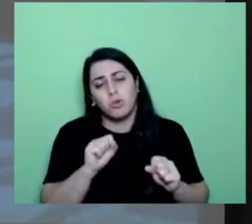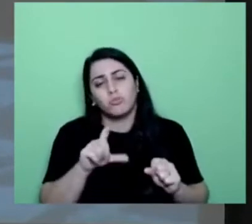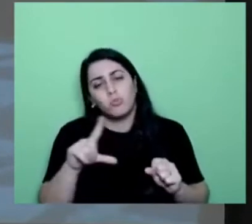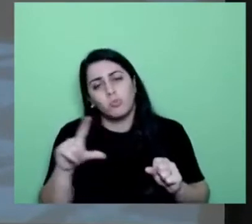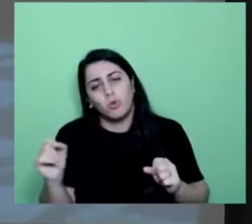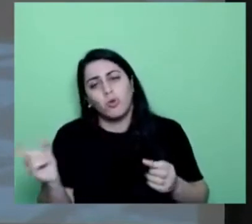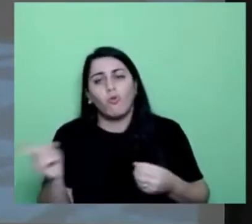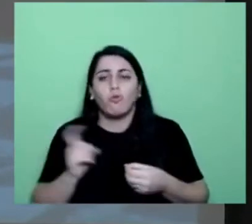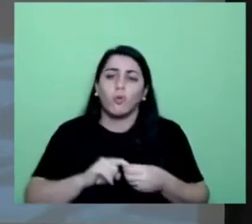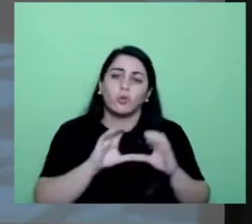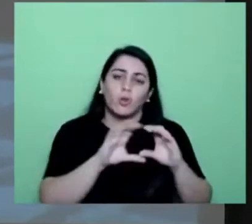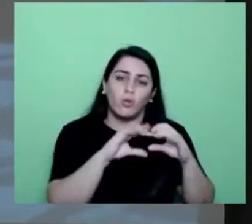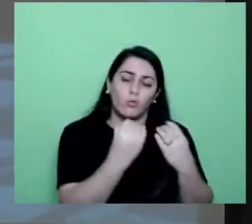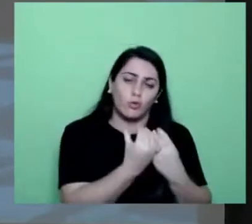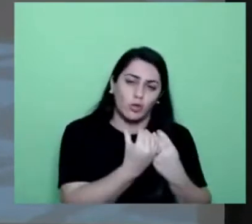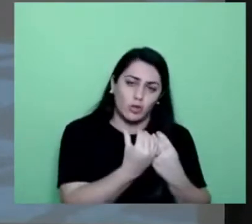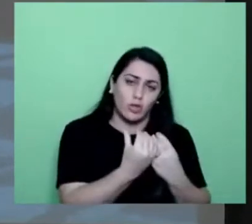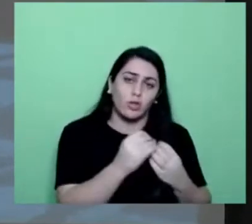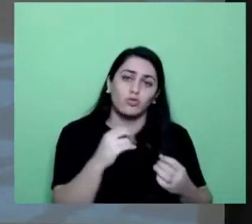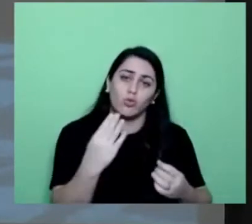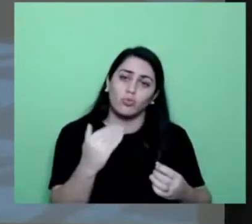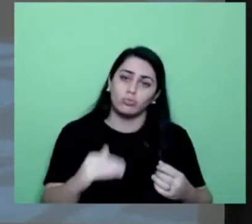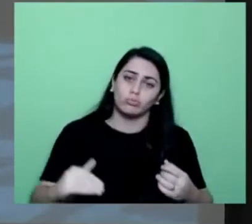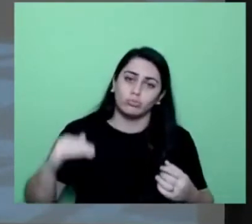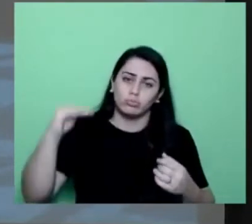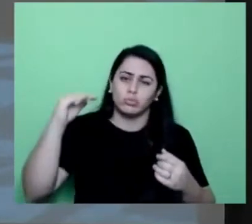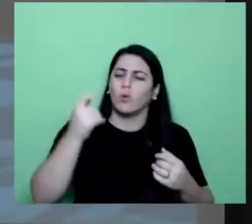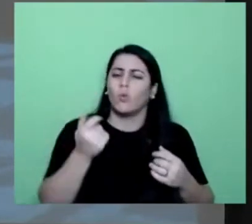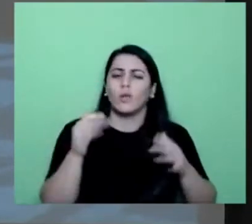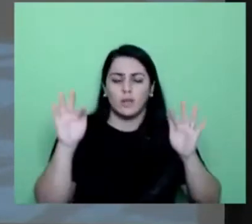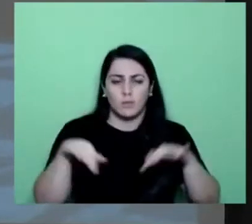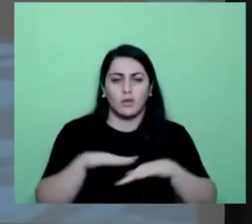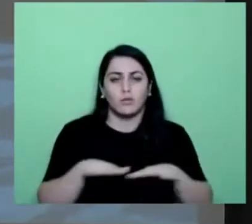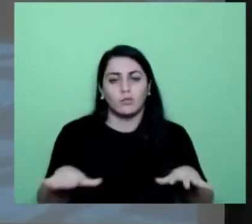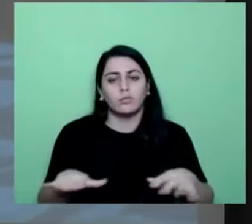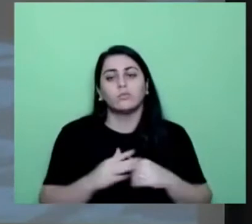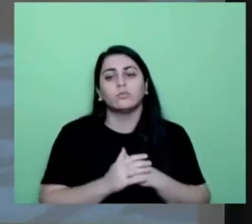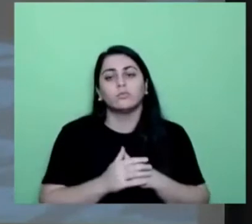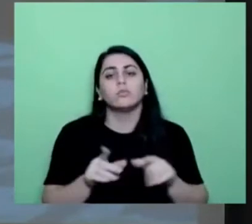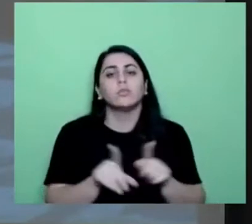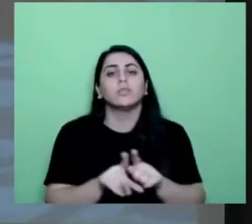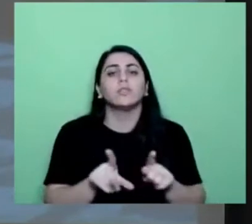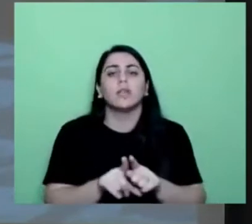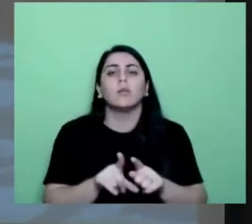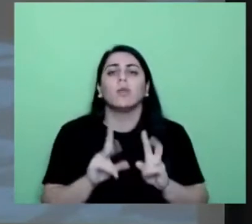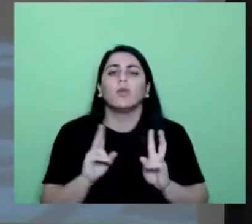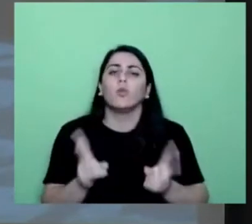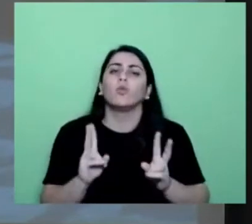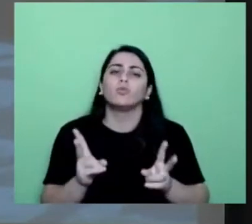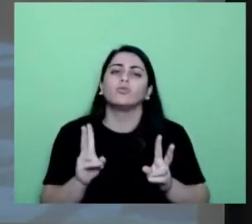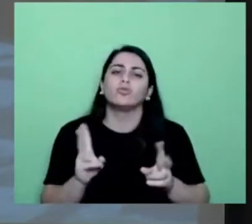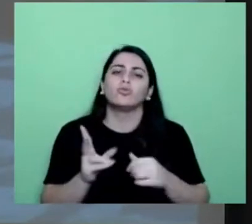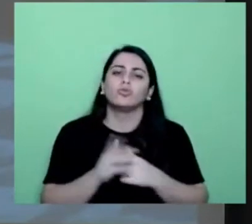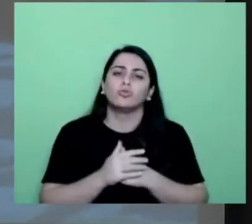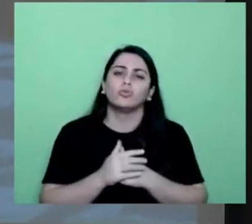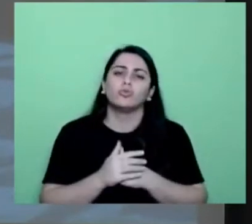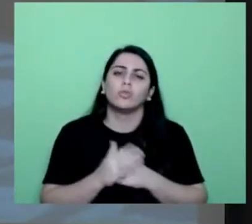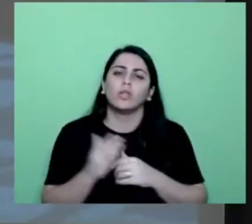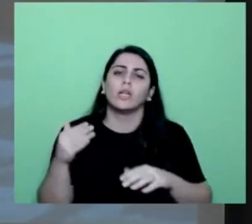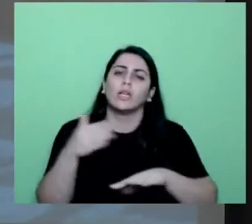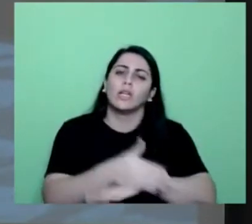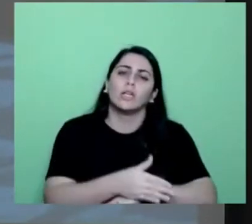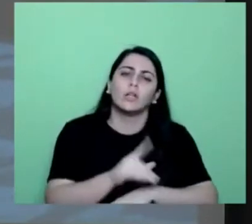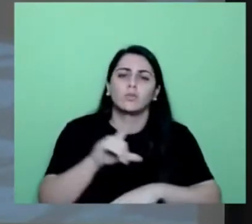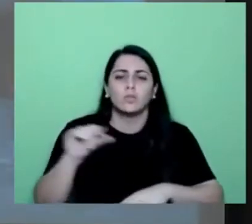origem e ou para a vida adulta. Estamos concluindo. Funcionamento flexível, permitindo a entrada e a saída do período de